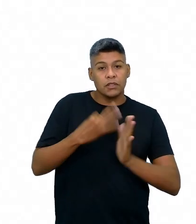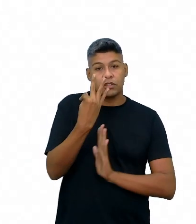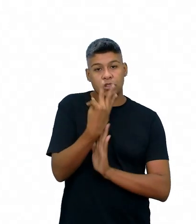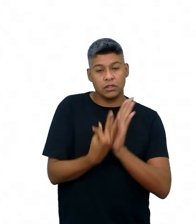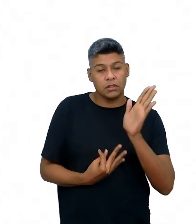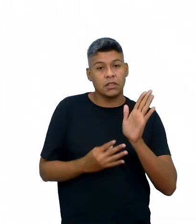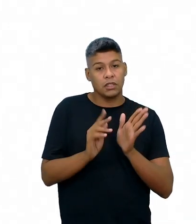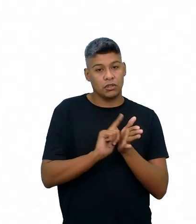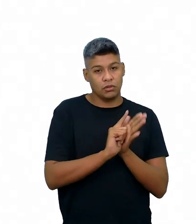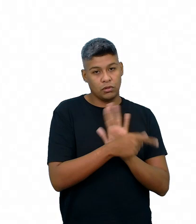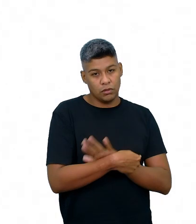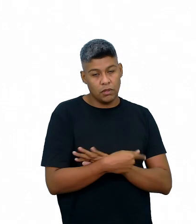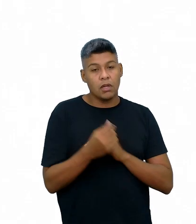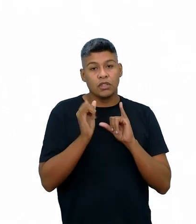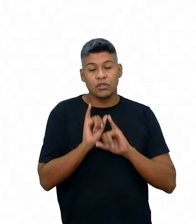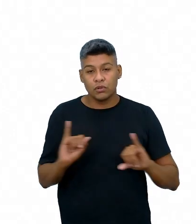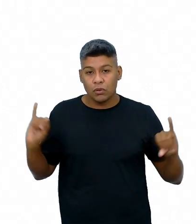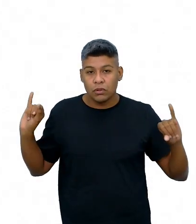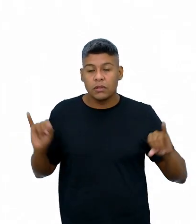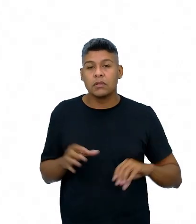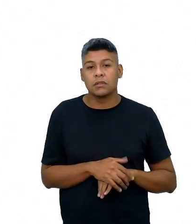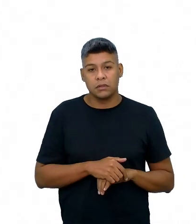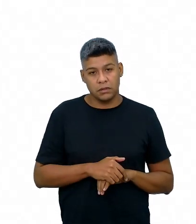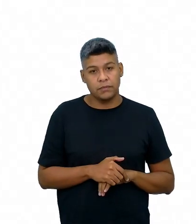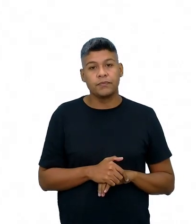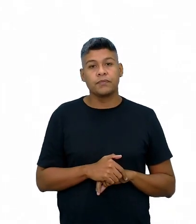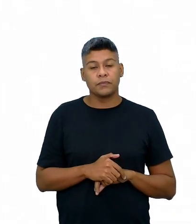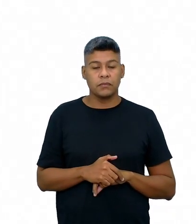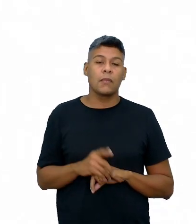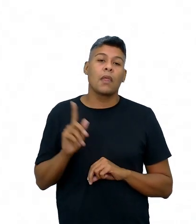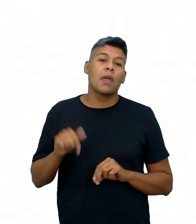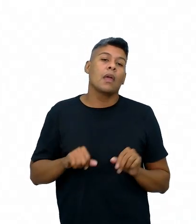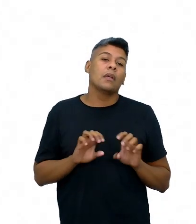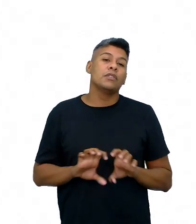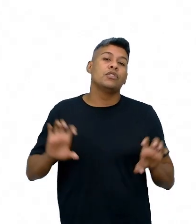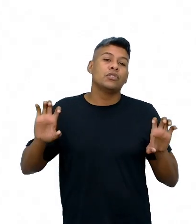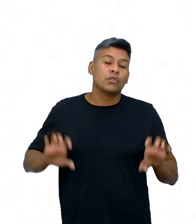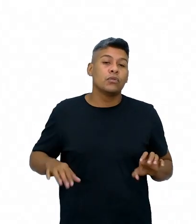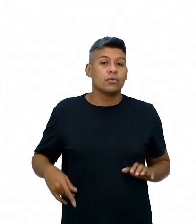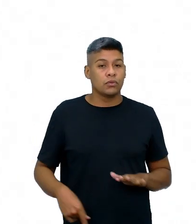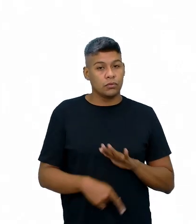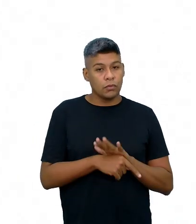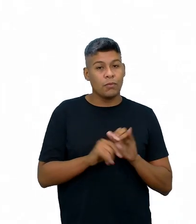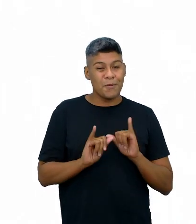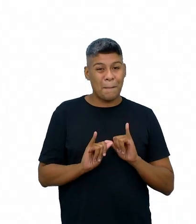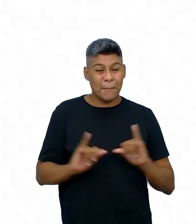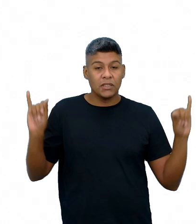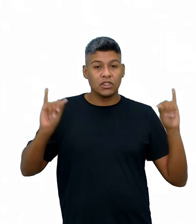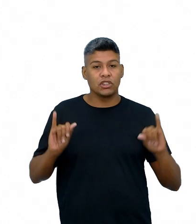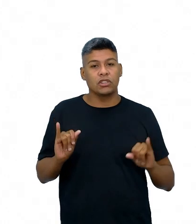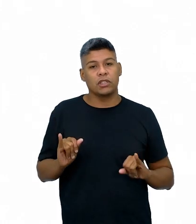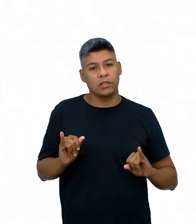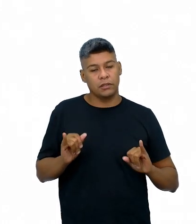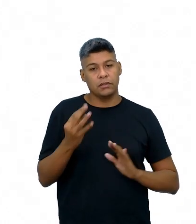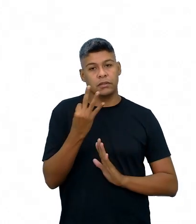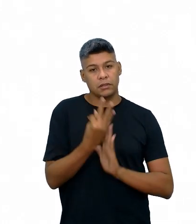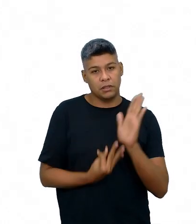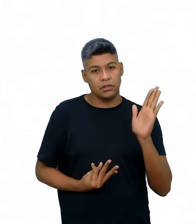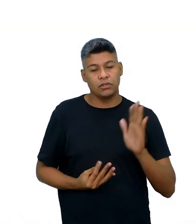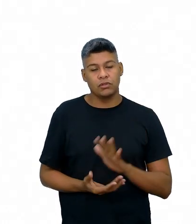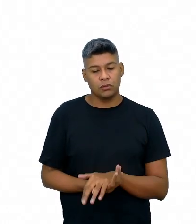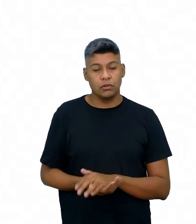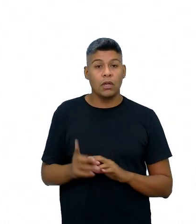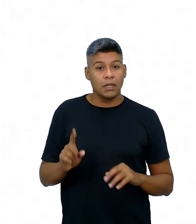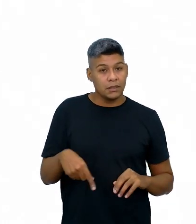textual notícia, observando a estrutura composicional e a manchete do texto. E, mais